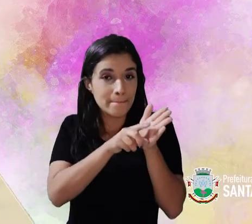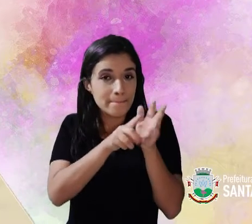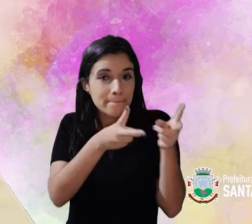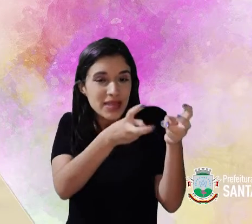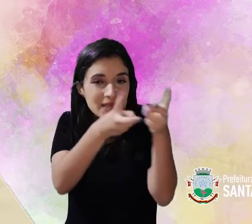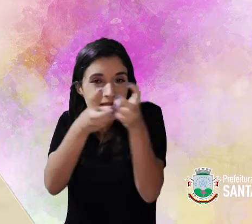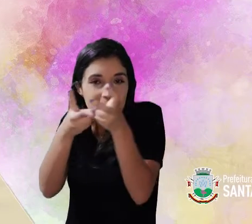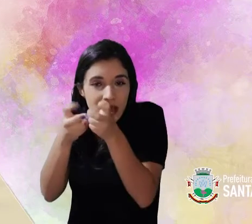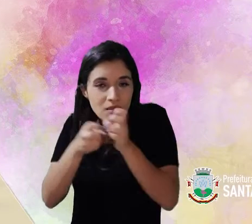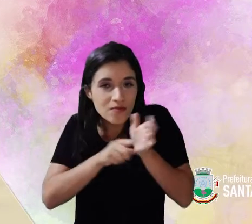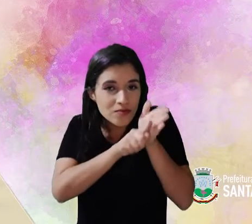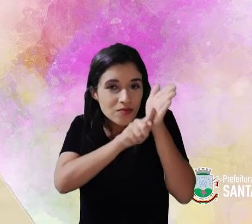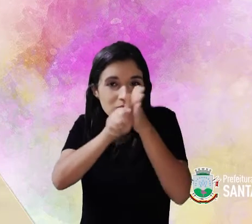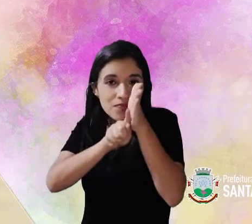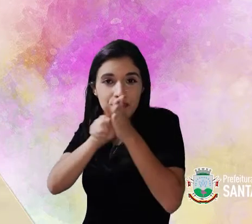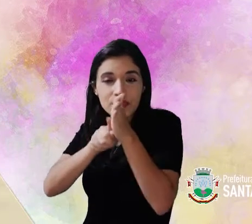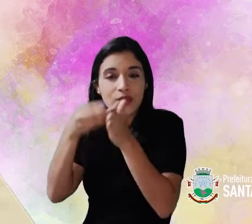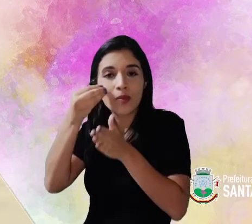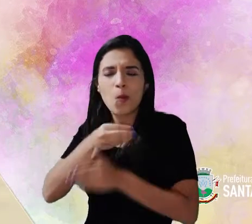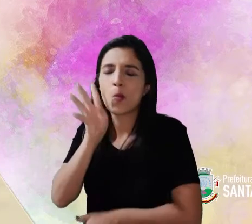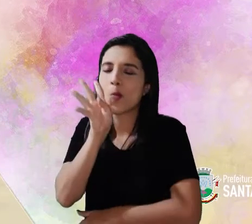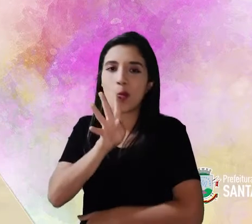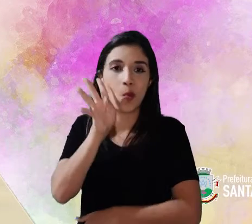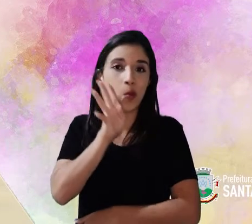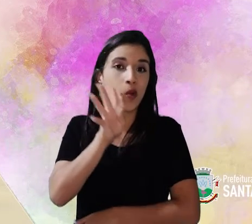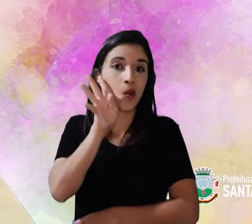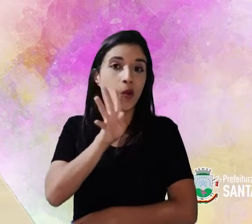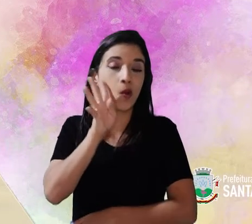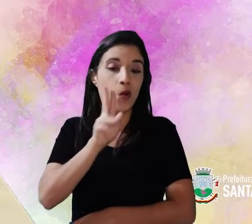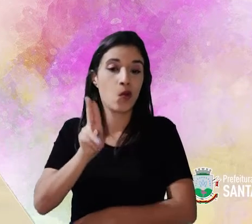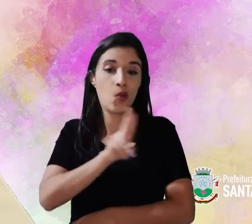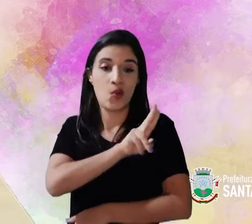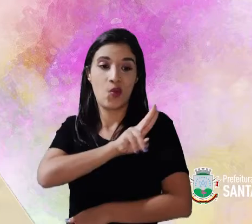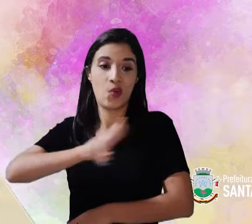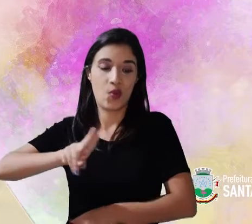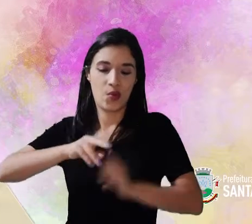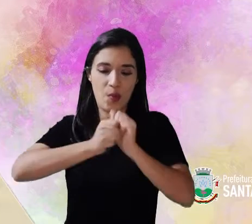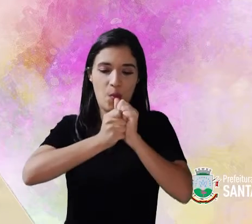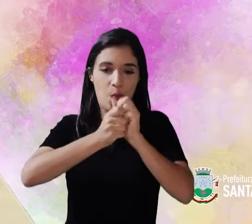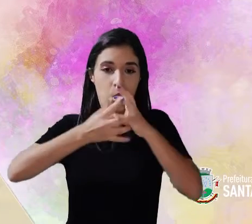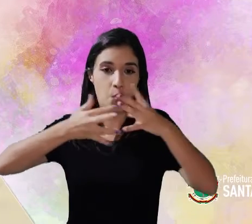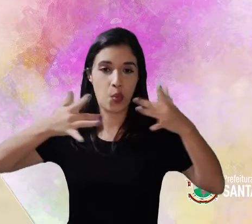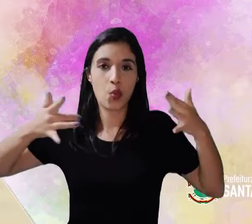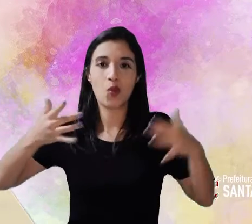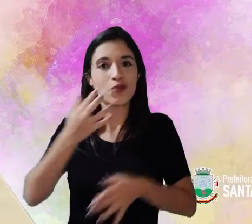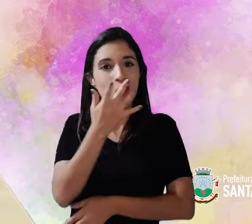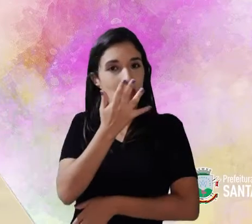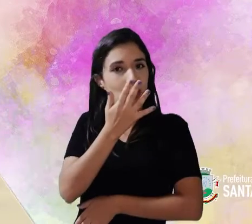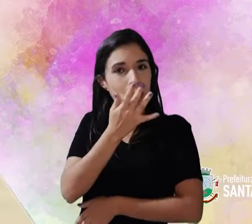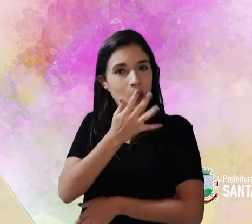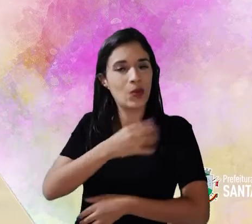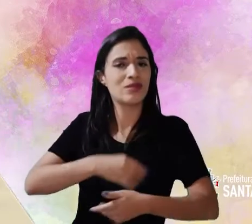experiência muito bacana. O nome dela é Erupção Colorida.